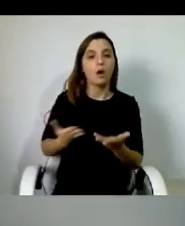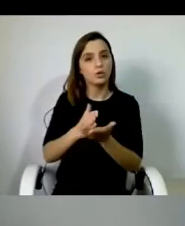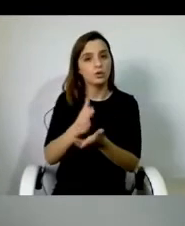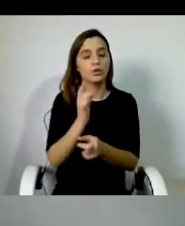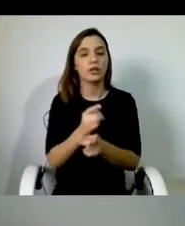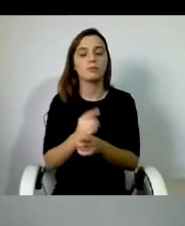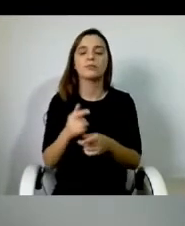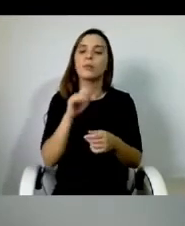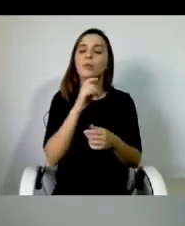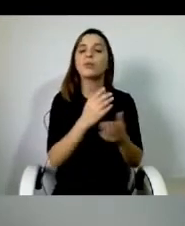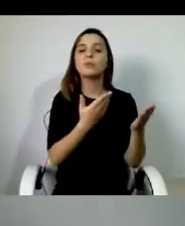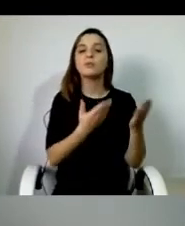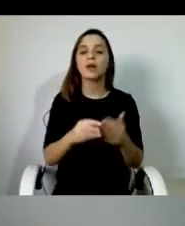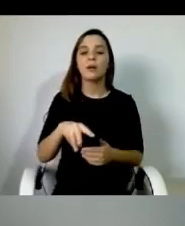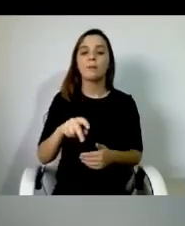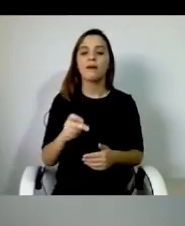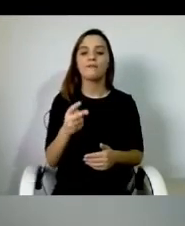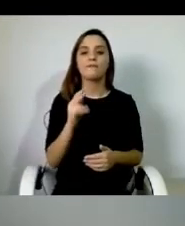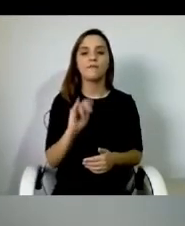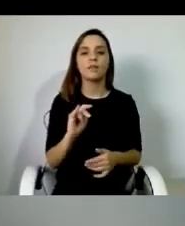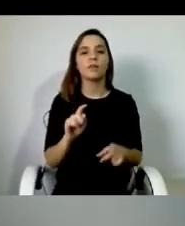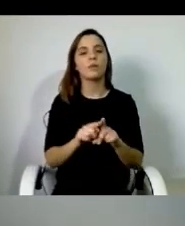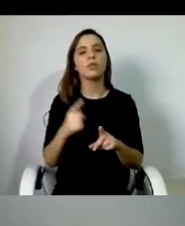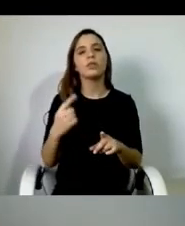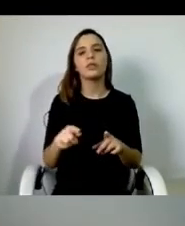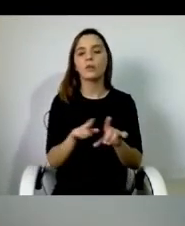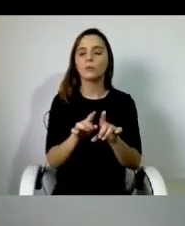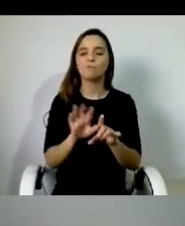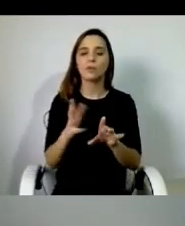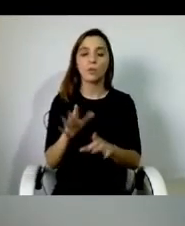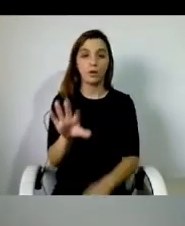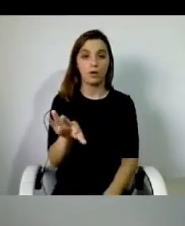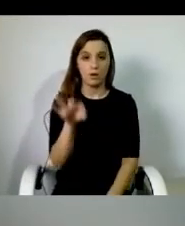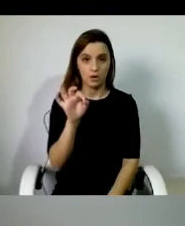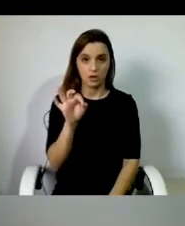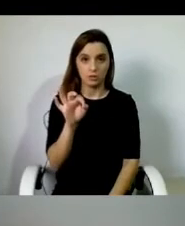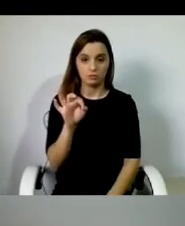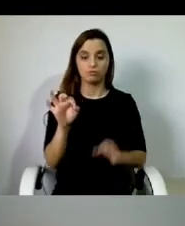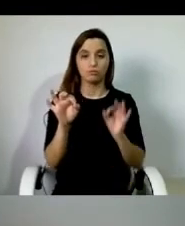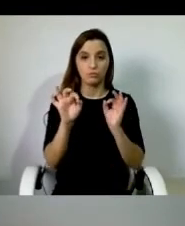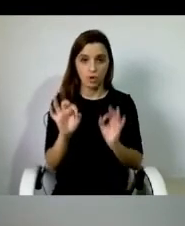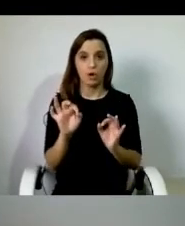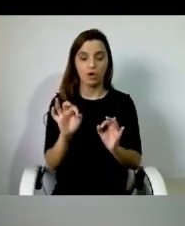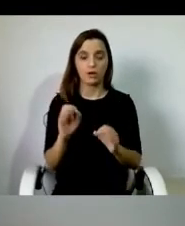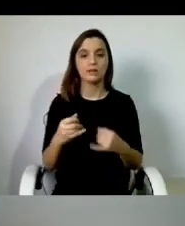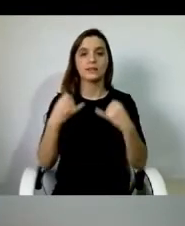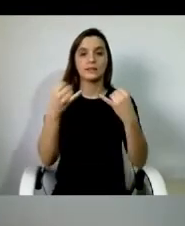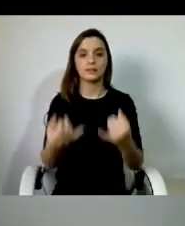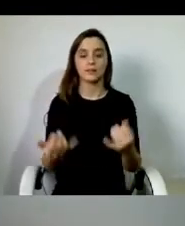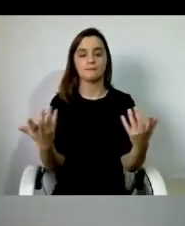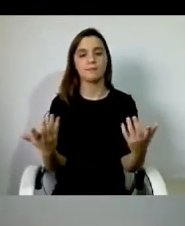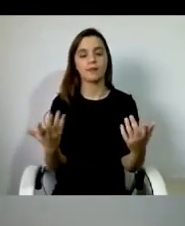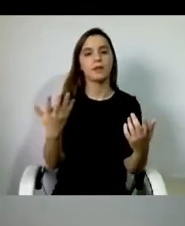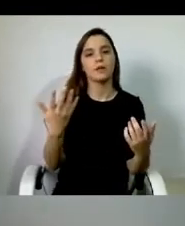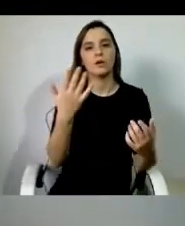uma revisão assim que é selecionado o assistente pessoal, há uma revisão inicial àquilo que